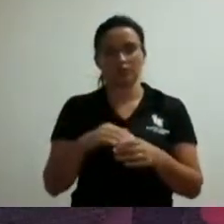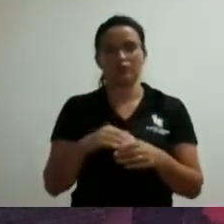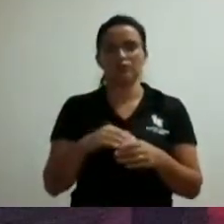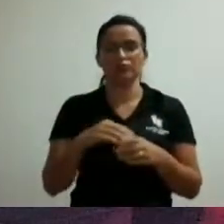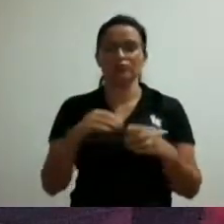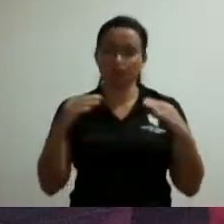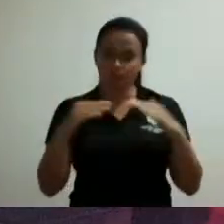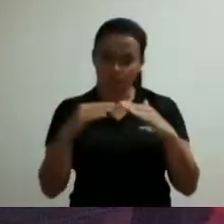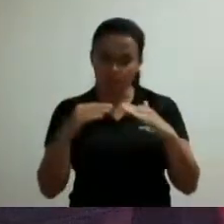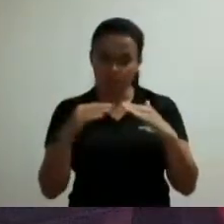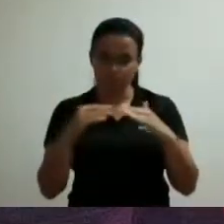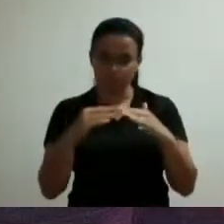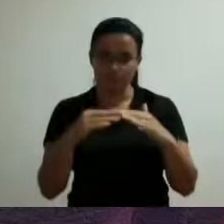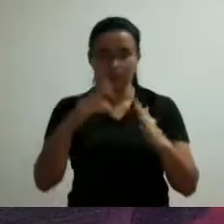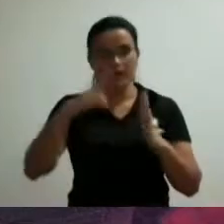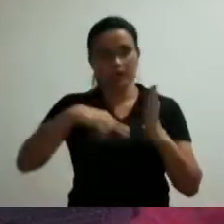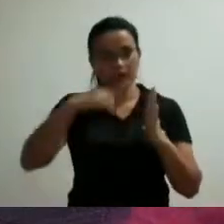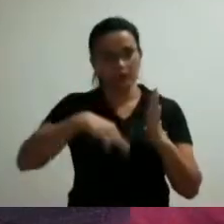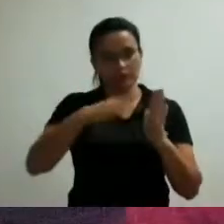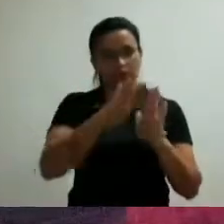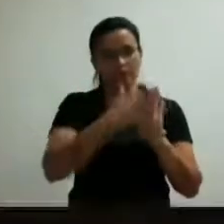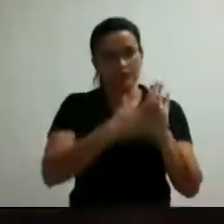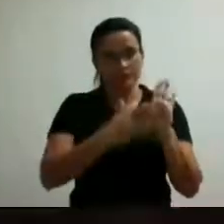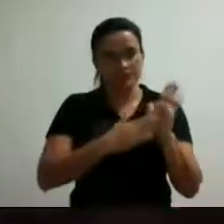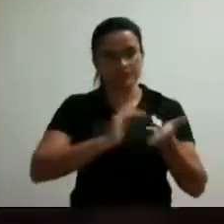câmara observação leitura dos pareceres senhor secretário